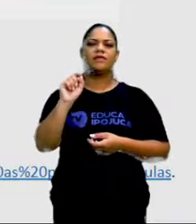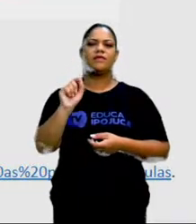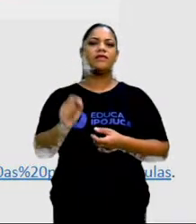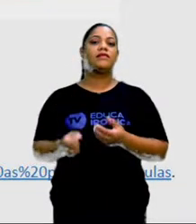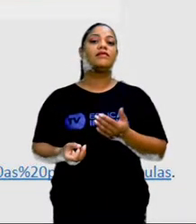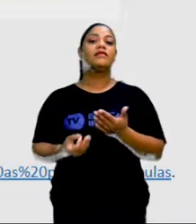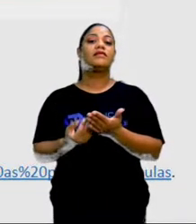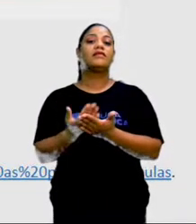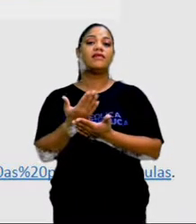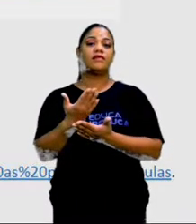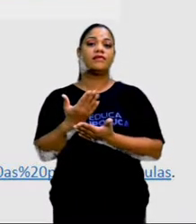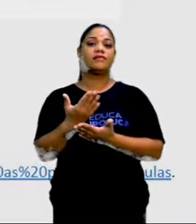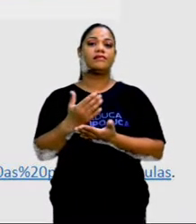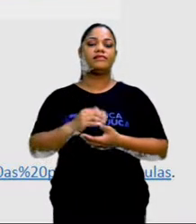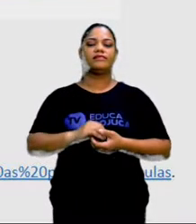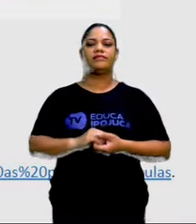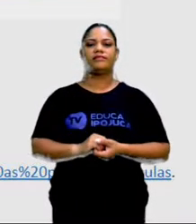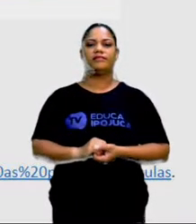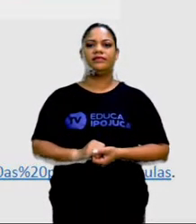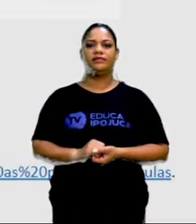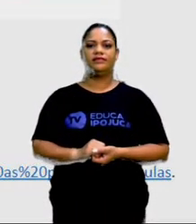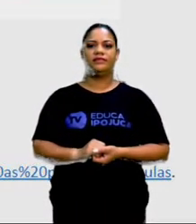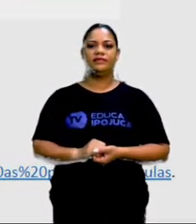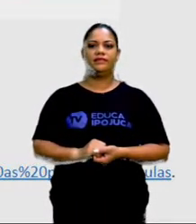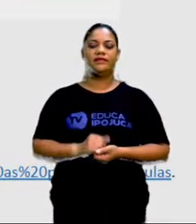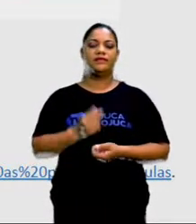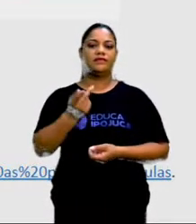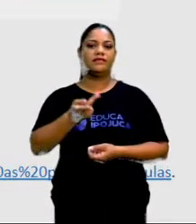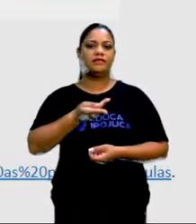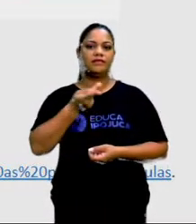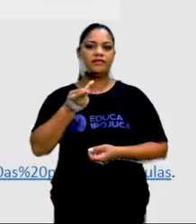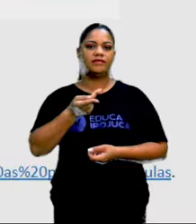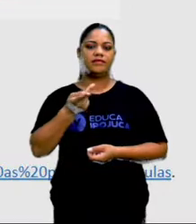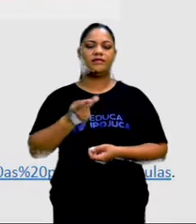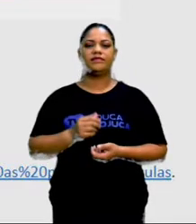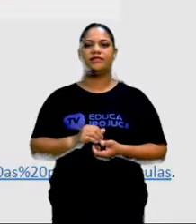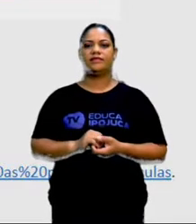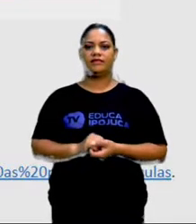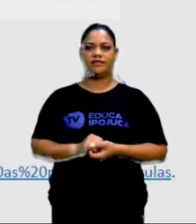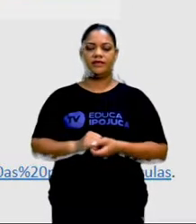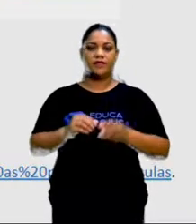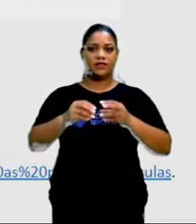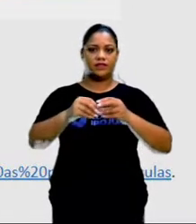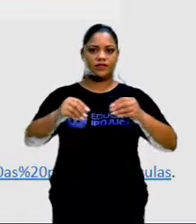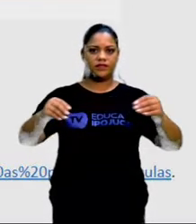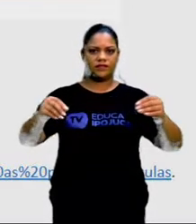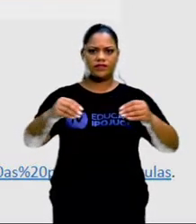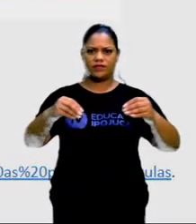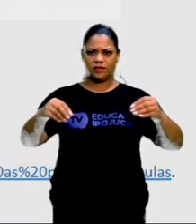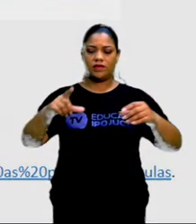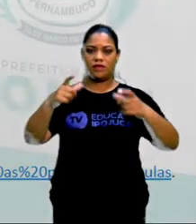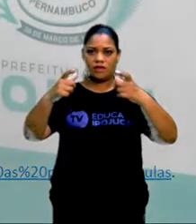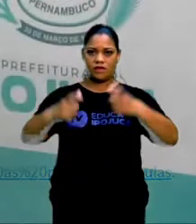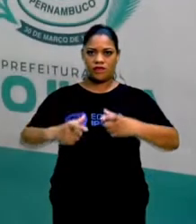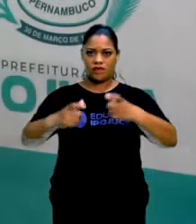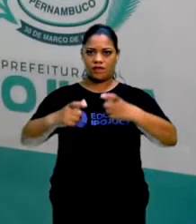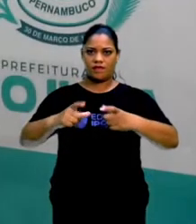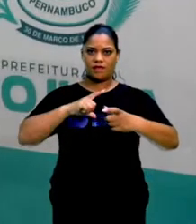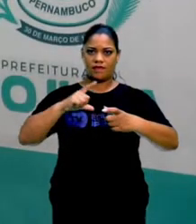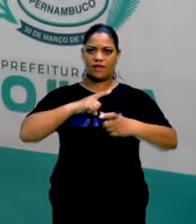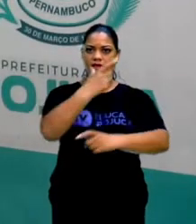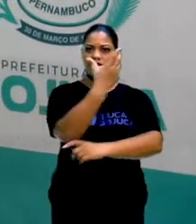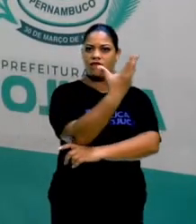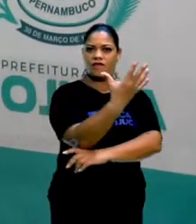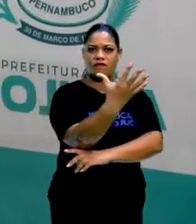parágrafo? Ela está falando que os terrenos que têm floresta, os terrenos florestais,